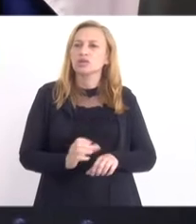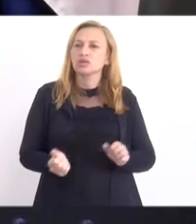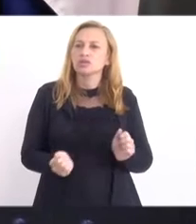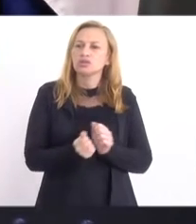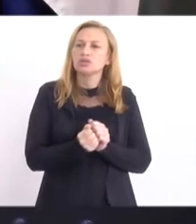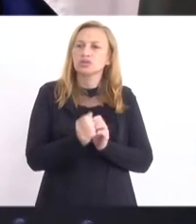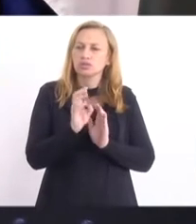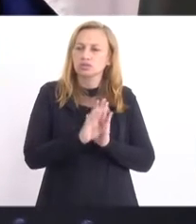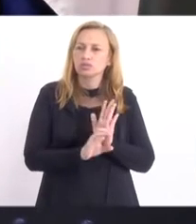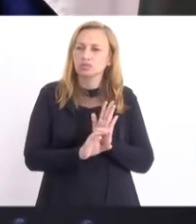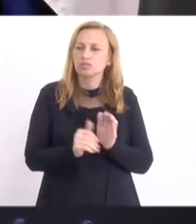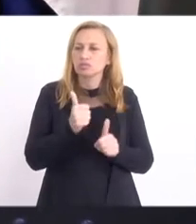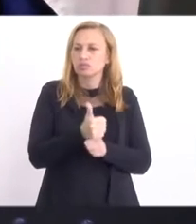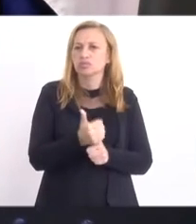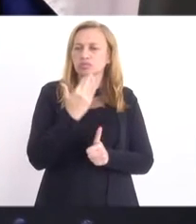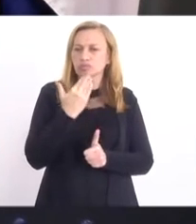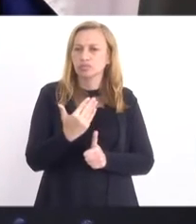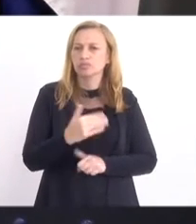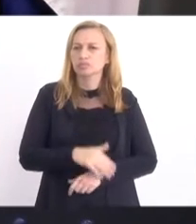por substitutivo, Mônica.